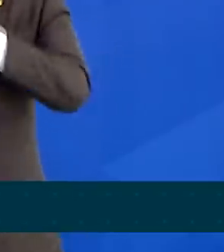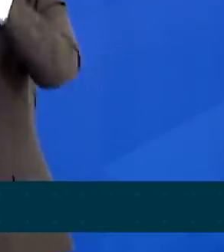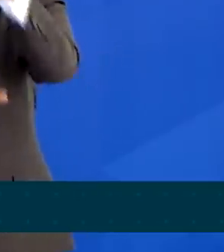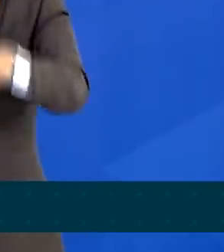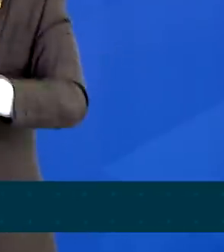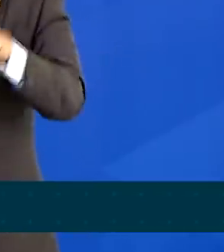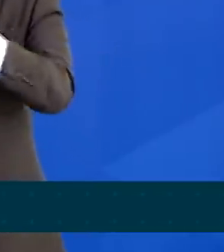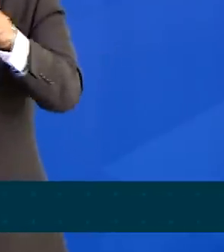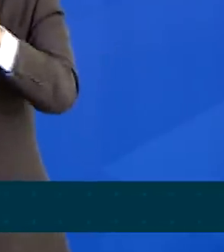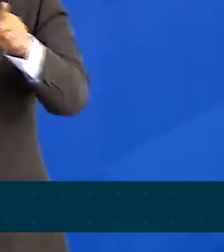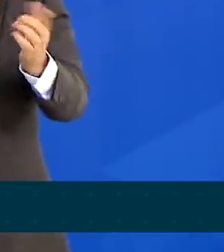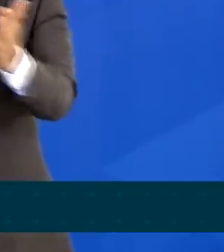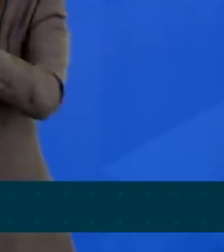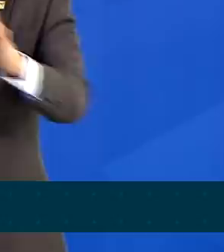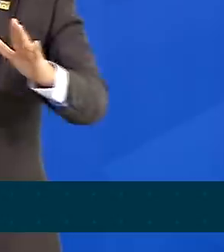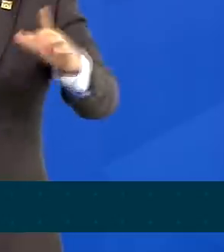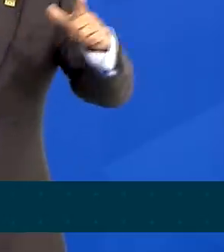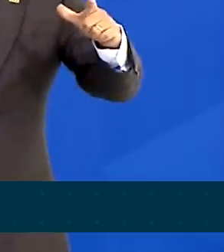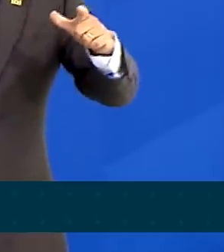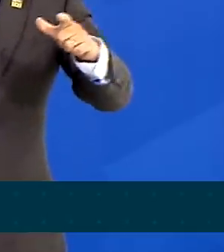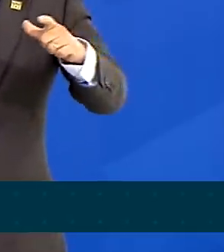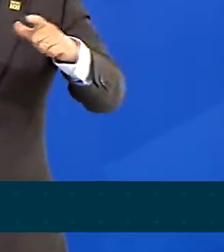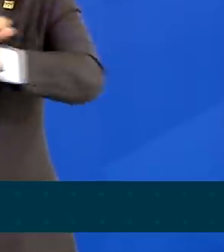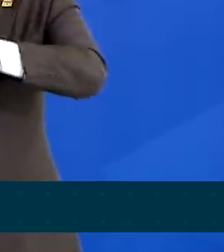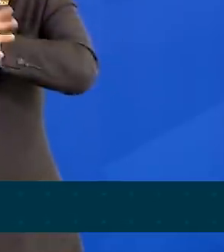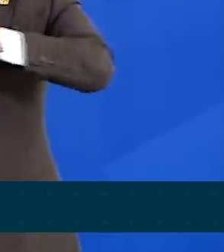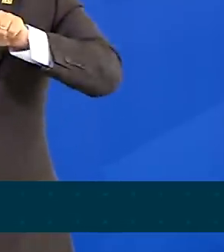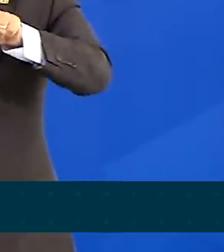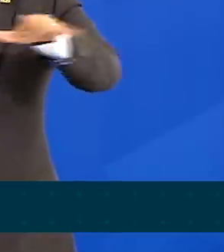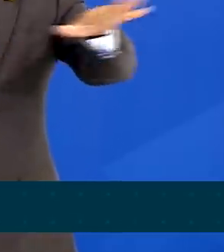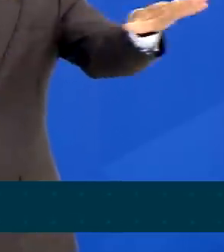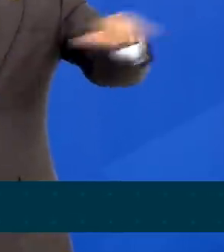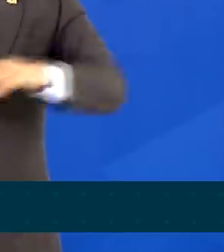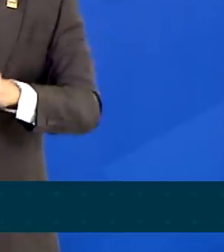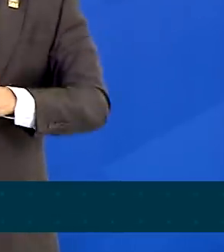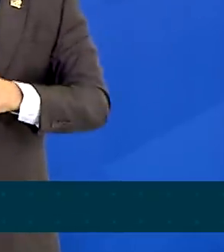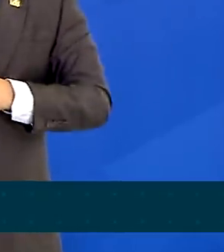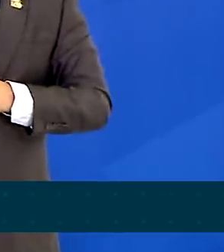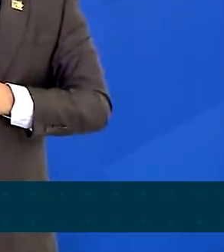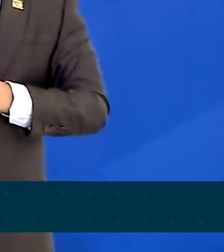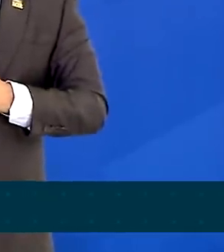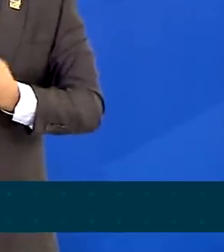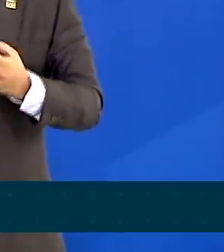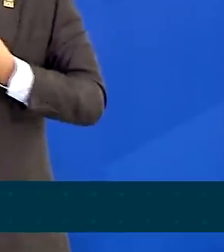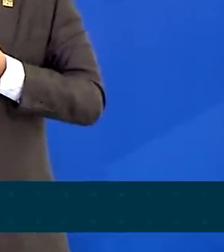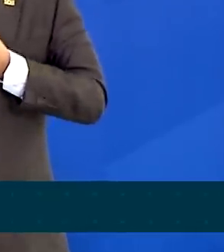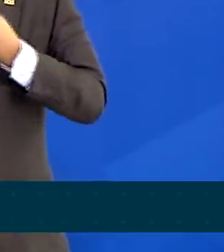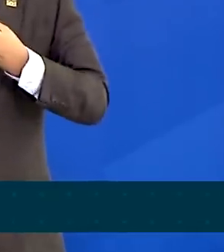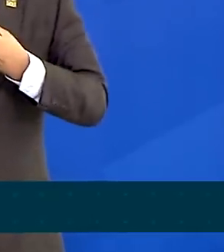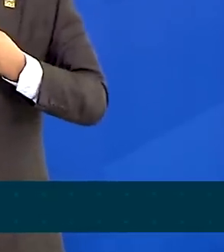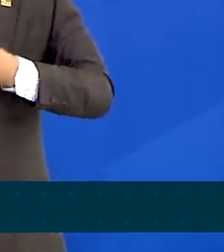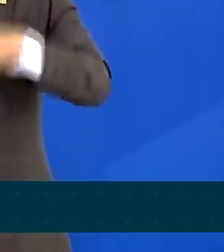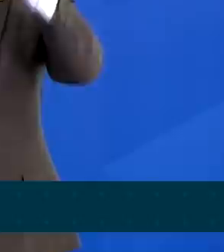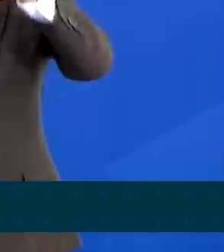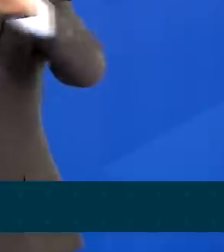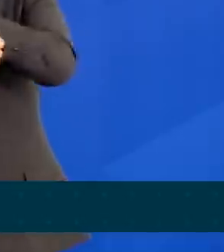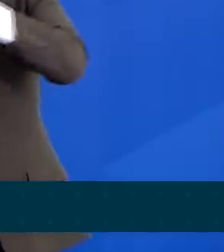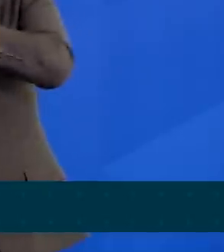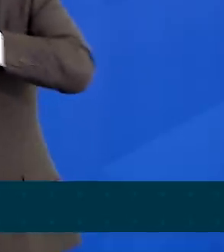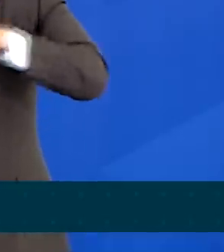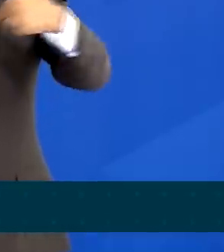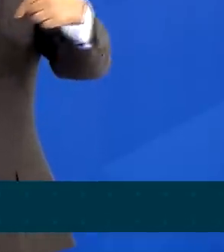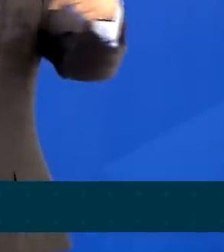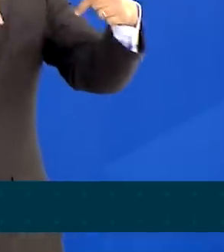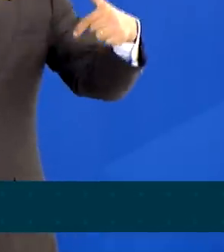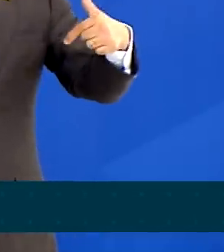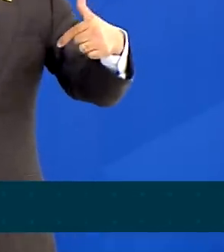após a redução dos casos desta pandemia, o Brasil retorne à produção, à geração de emprego, como estávamos retornando.